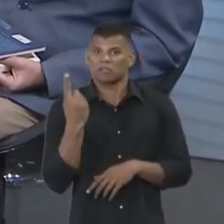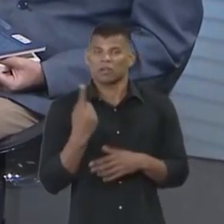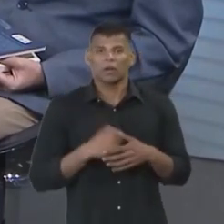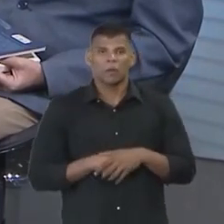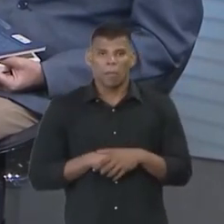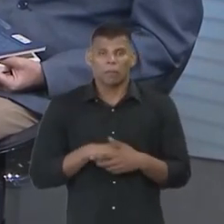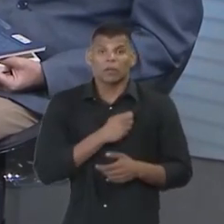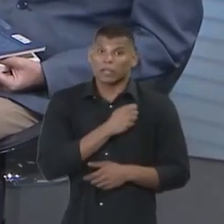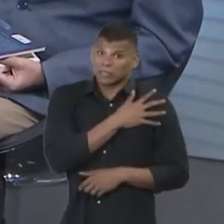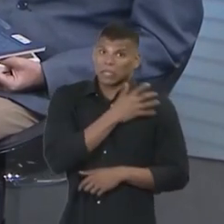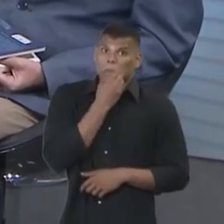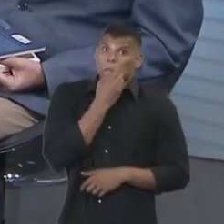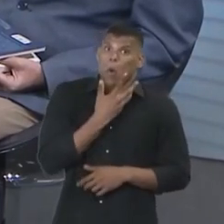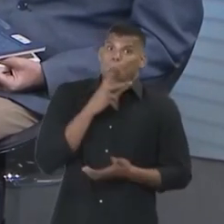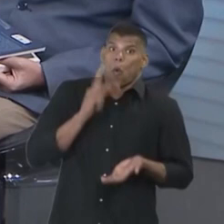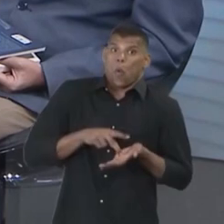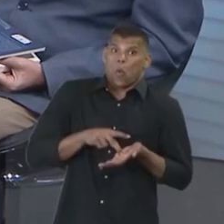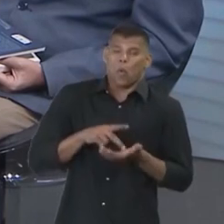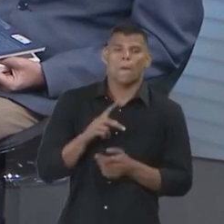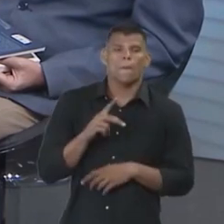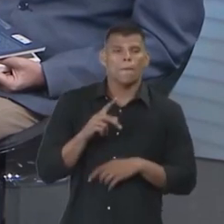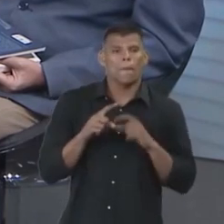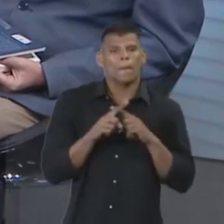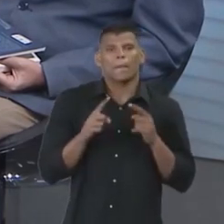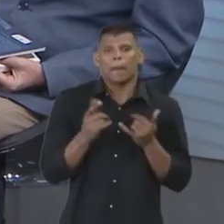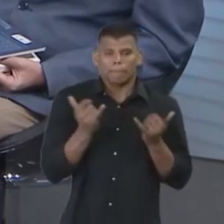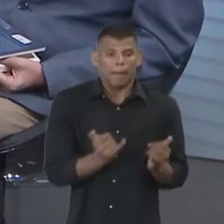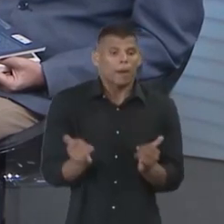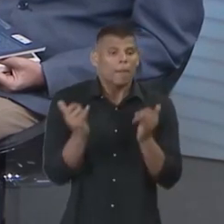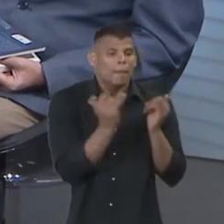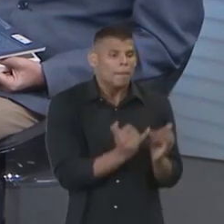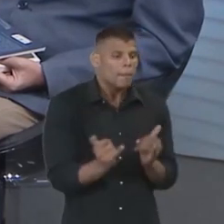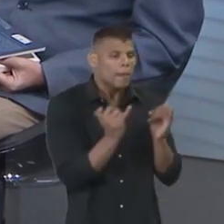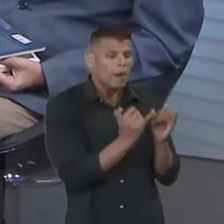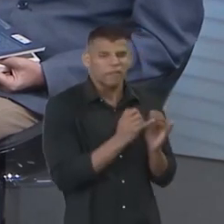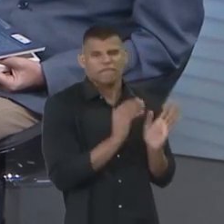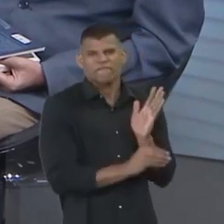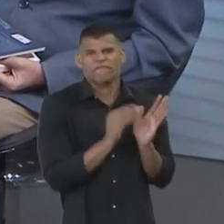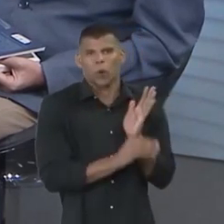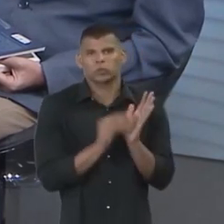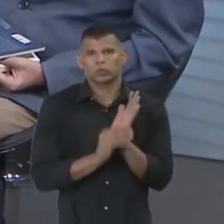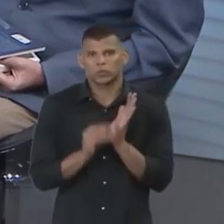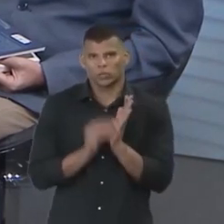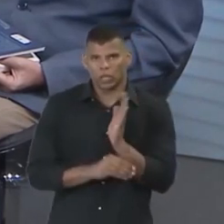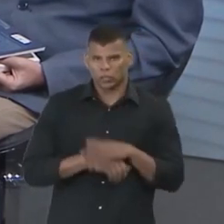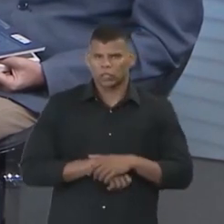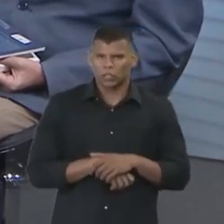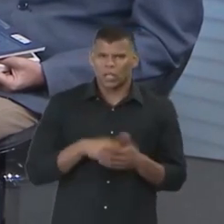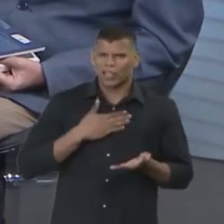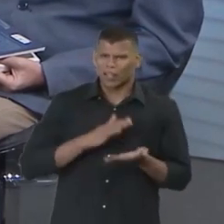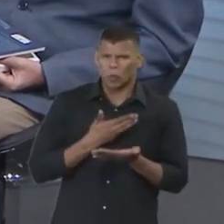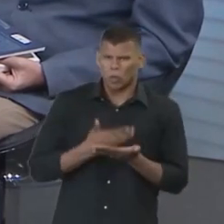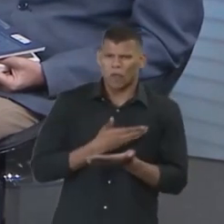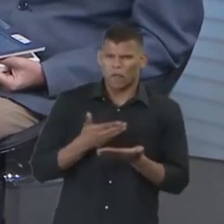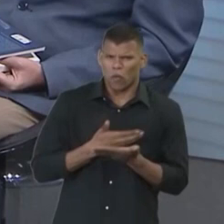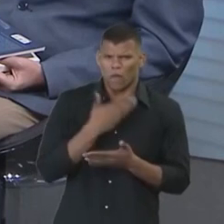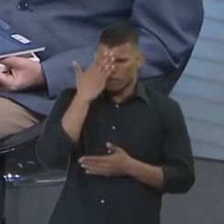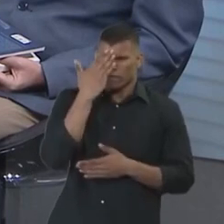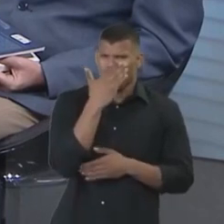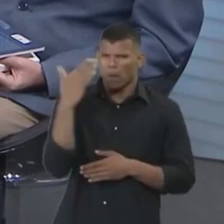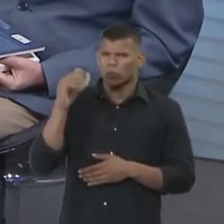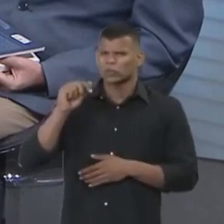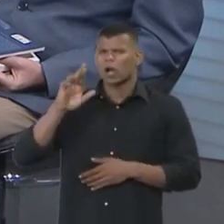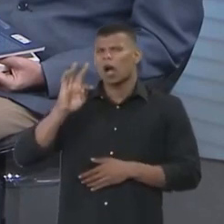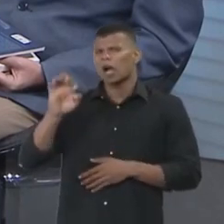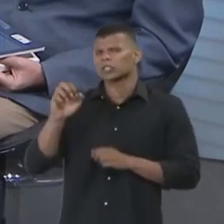tem a mesma munição. Então, se a gente pegar a obra arte da guerra... Por isso a destruição, né? Porque a guerra era para ter sido em